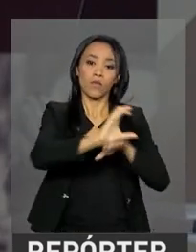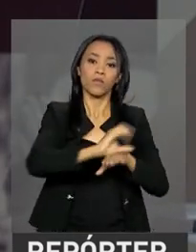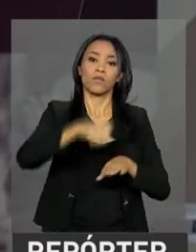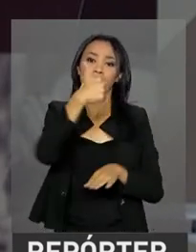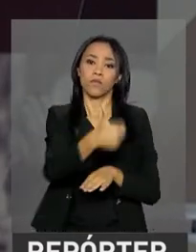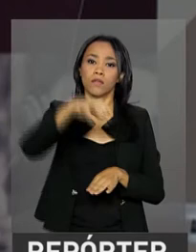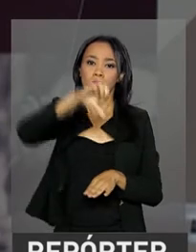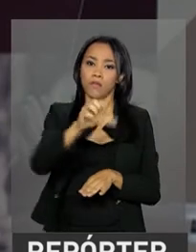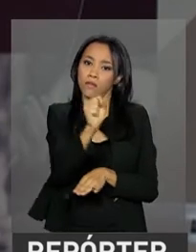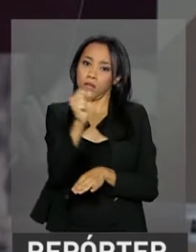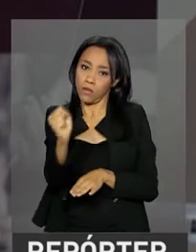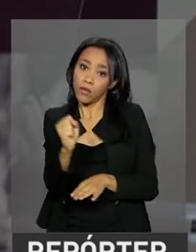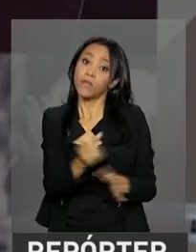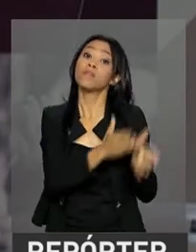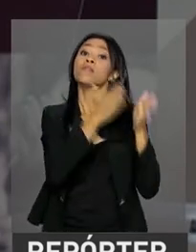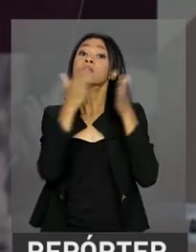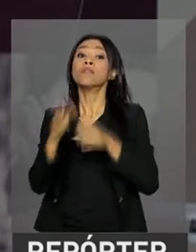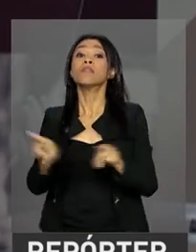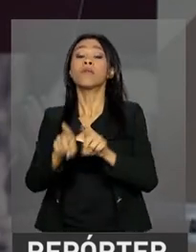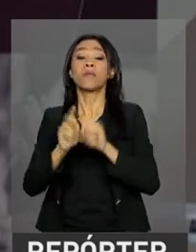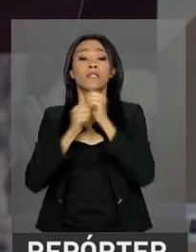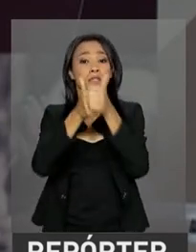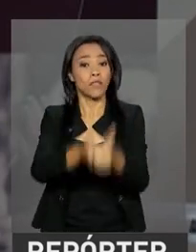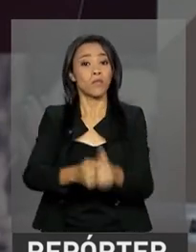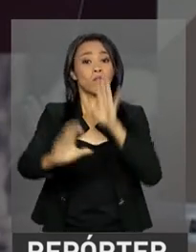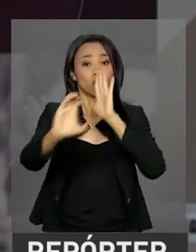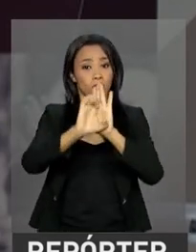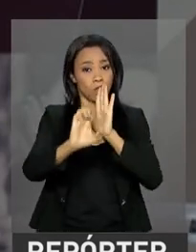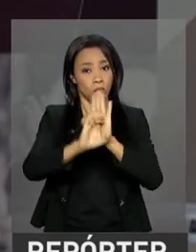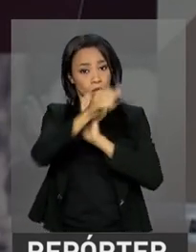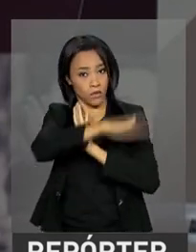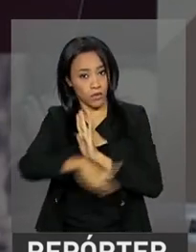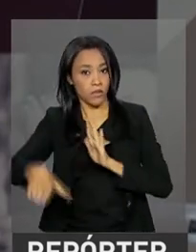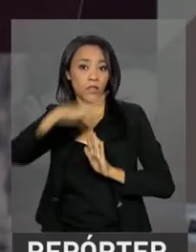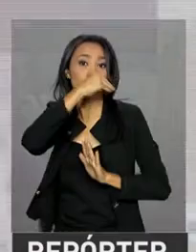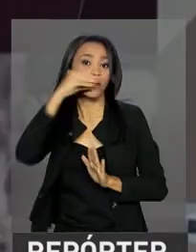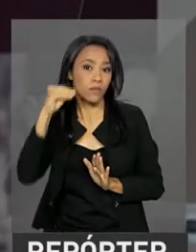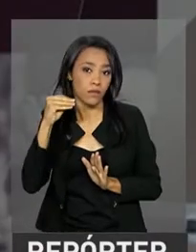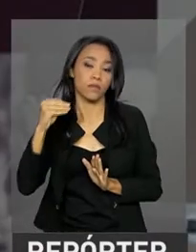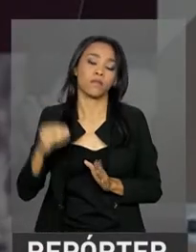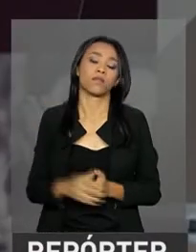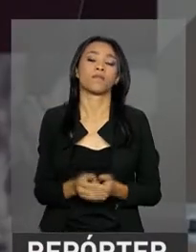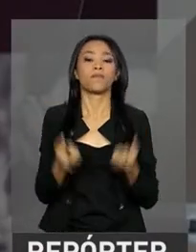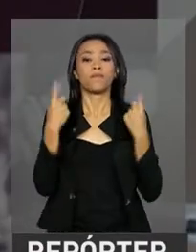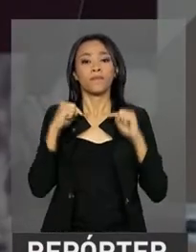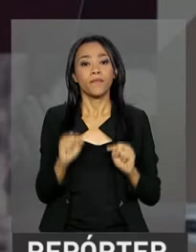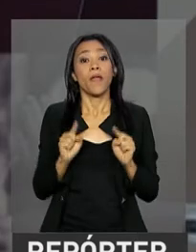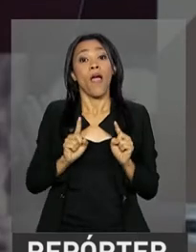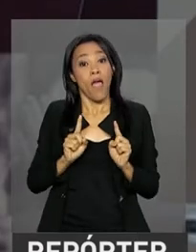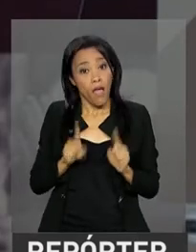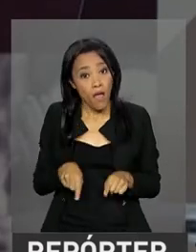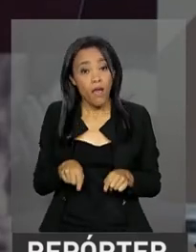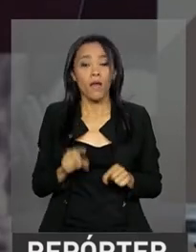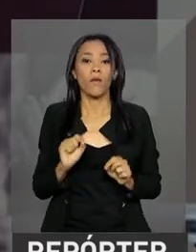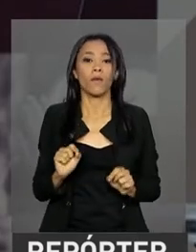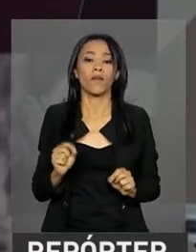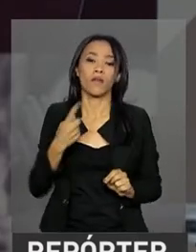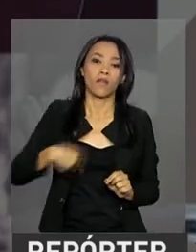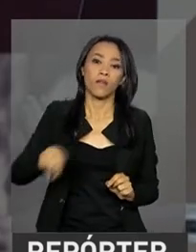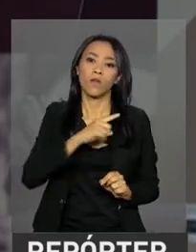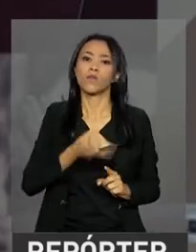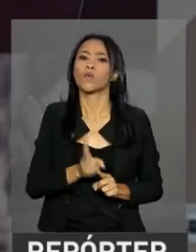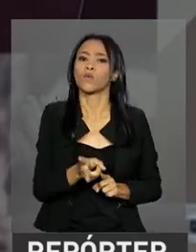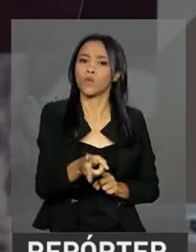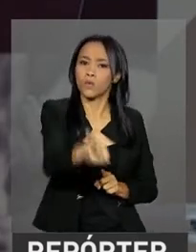e o Estatuto da Criança e do Adolescente. É trajetória que continuamos